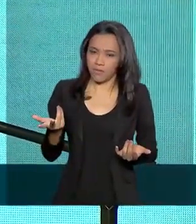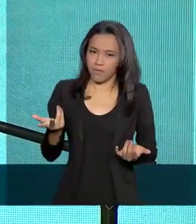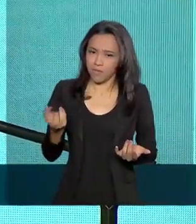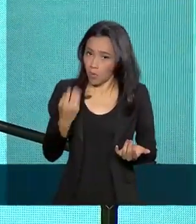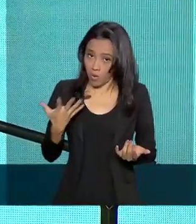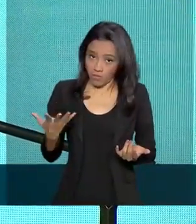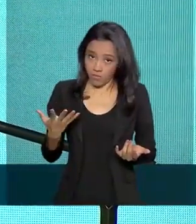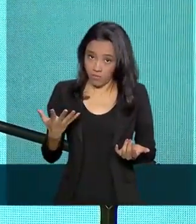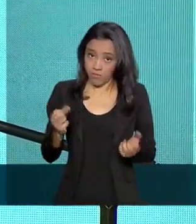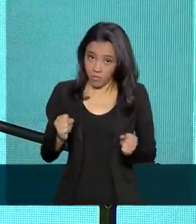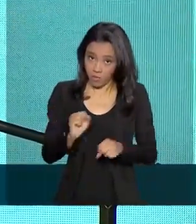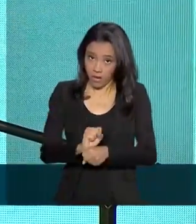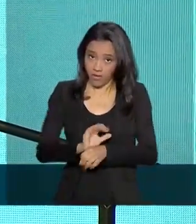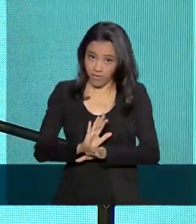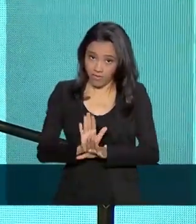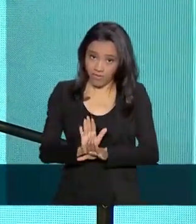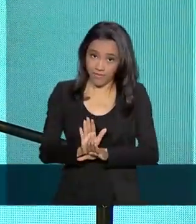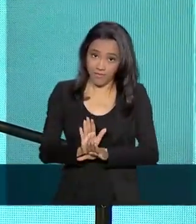Está bom aí? Posso parar?